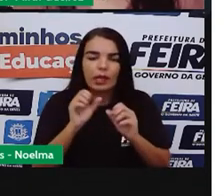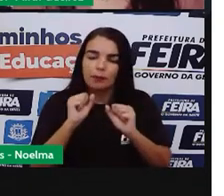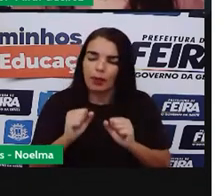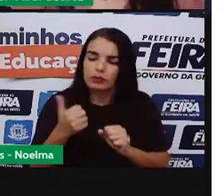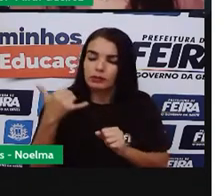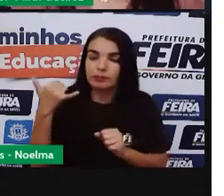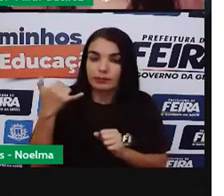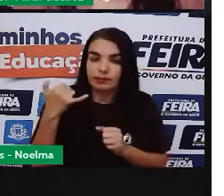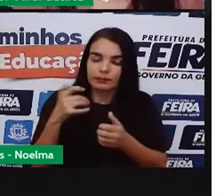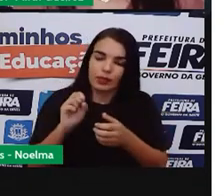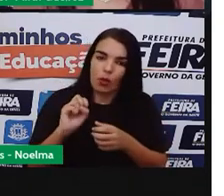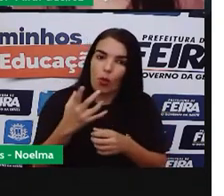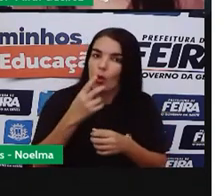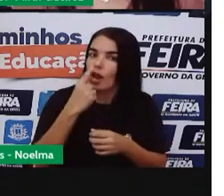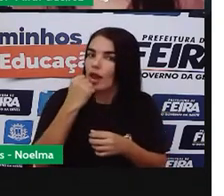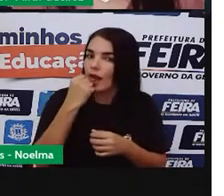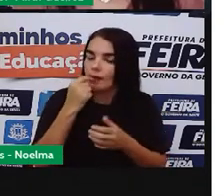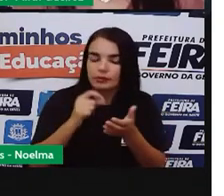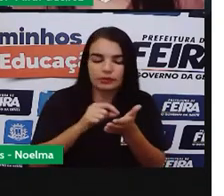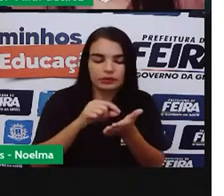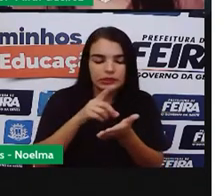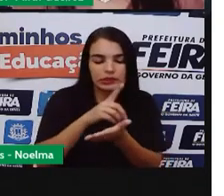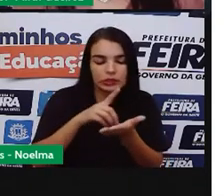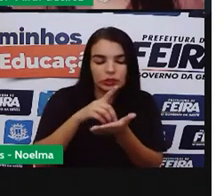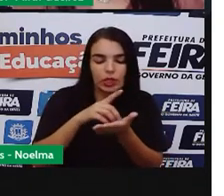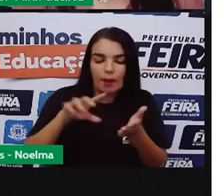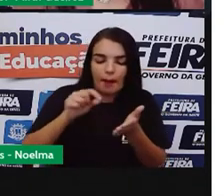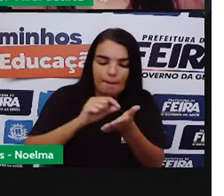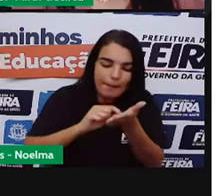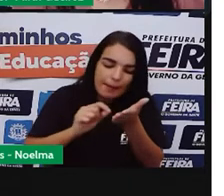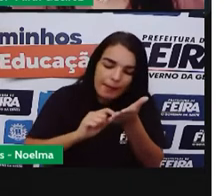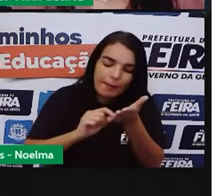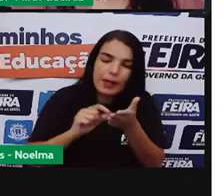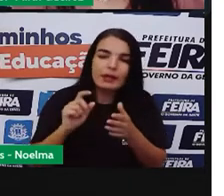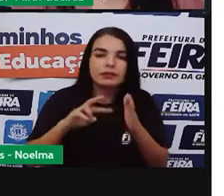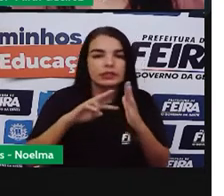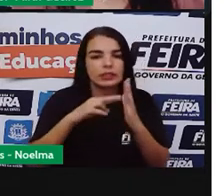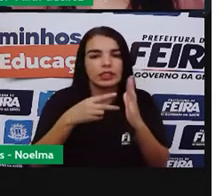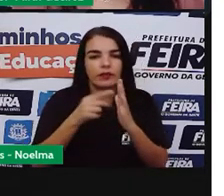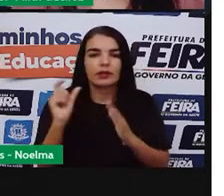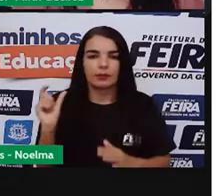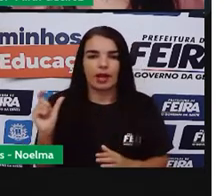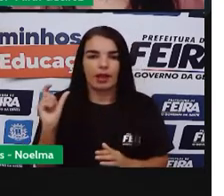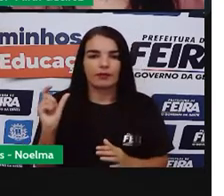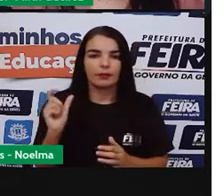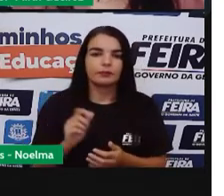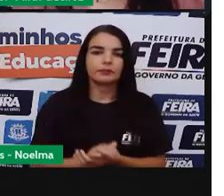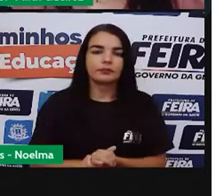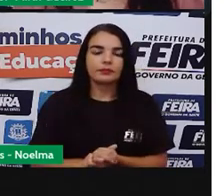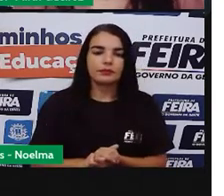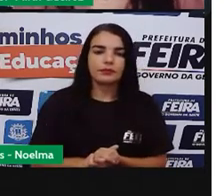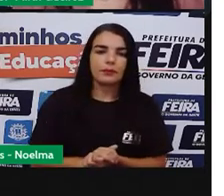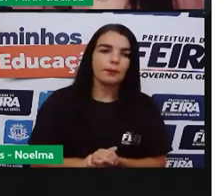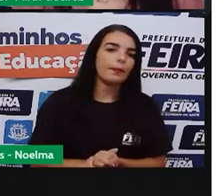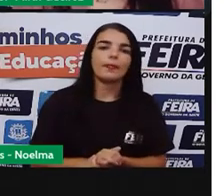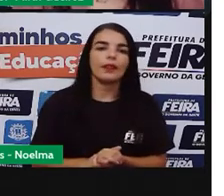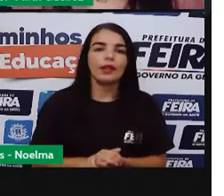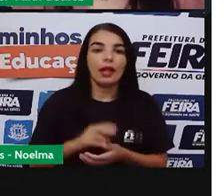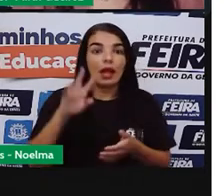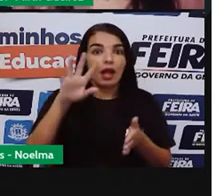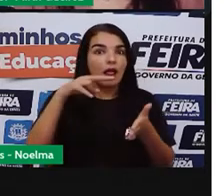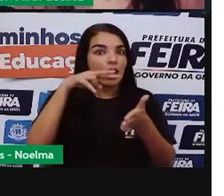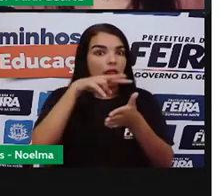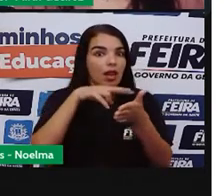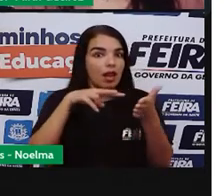a leitura, aí vocês peguem aí o dicionário que eu quero falar, certo? Ler, ler